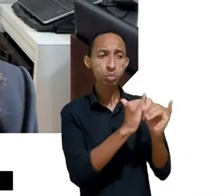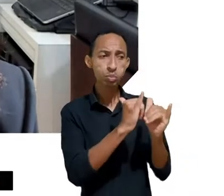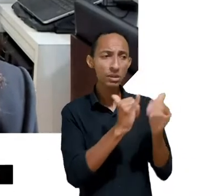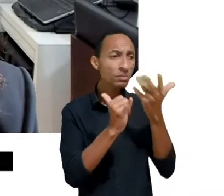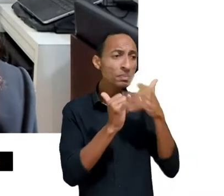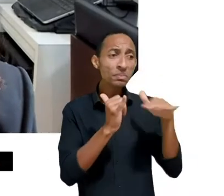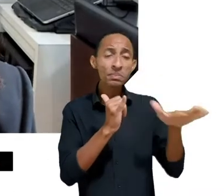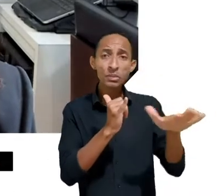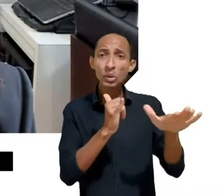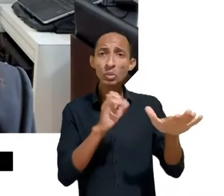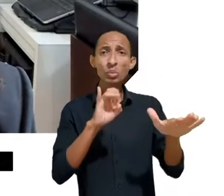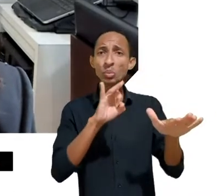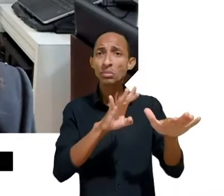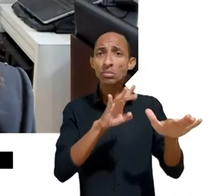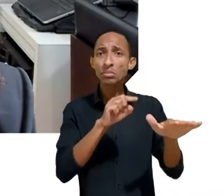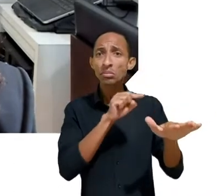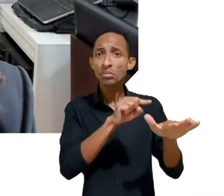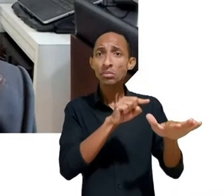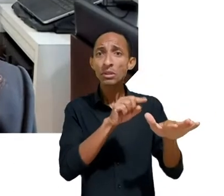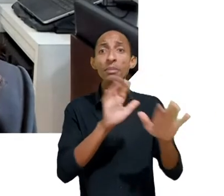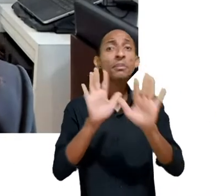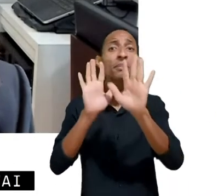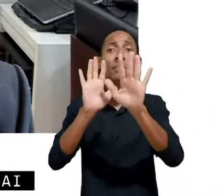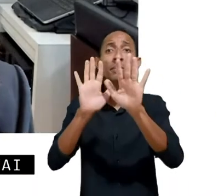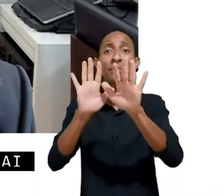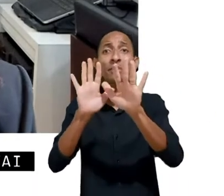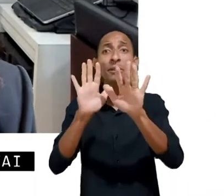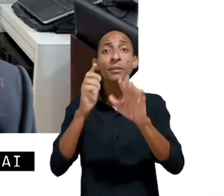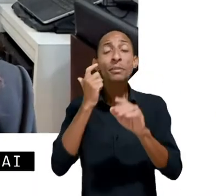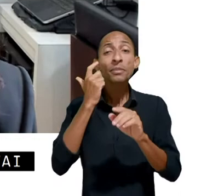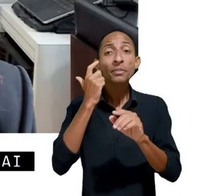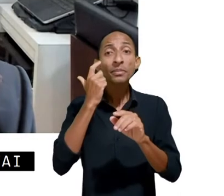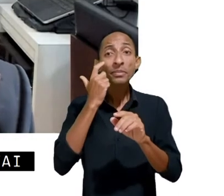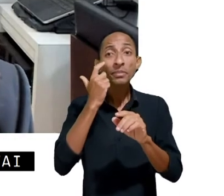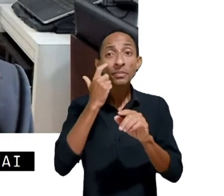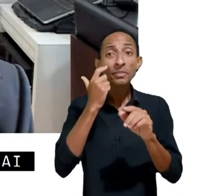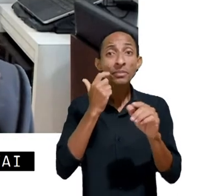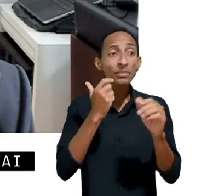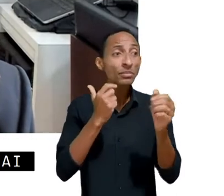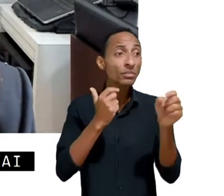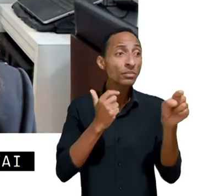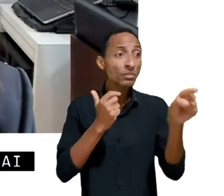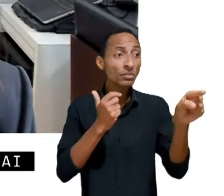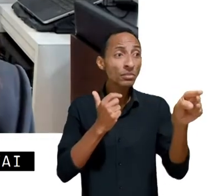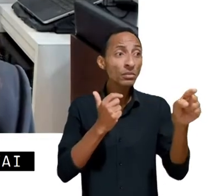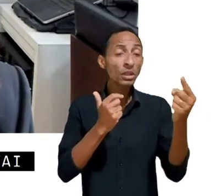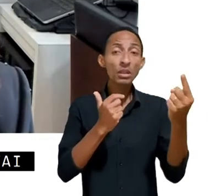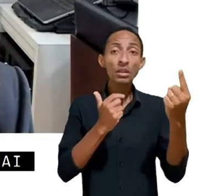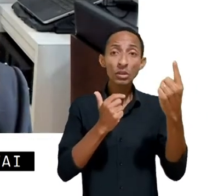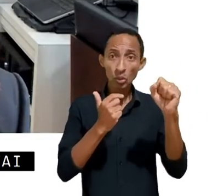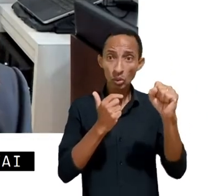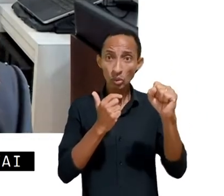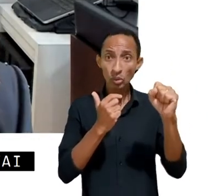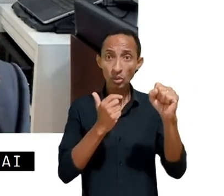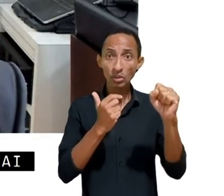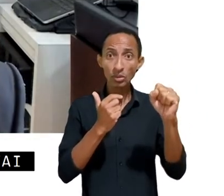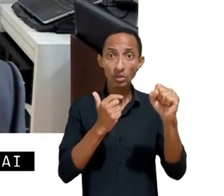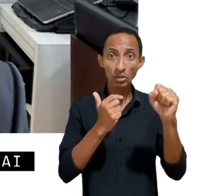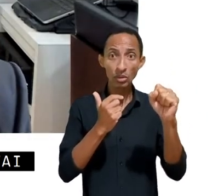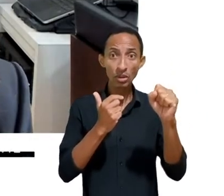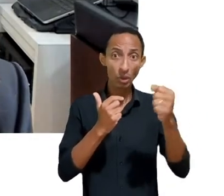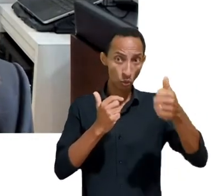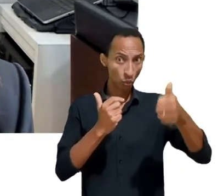como é que vai ficar, então, a questão do consentimento com maiores de 18 anos, maiores de 12 anos até